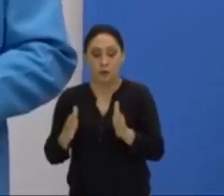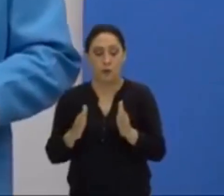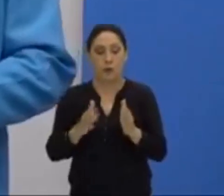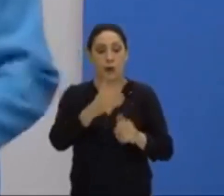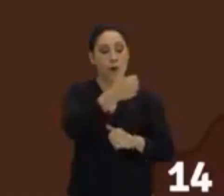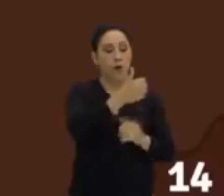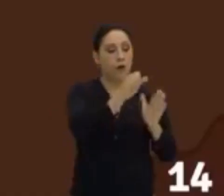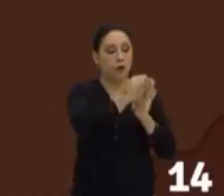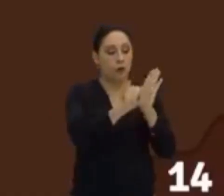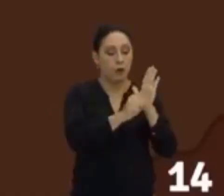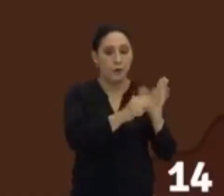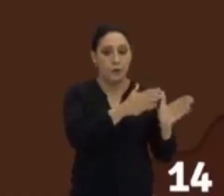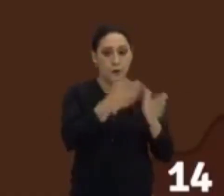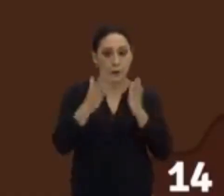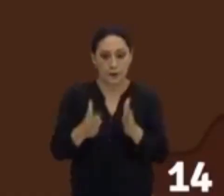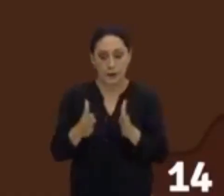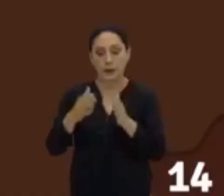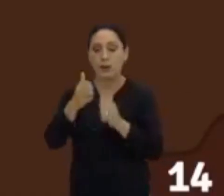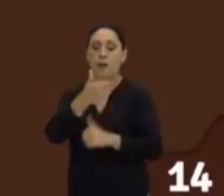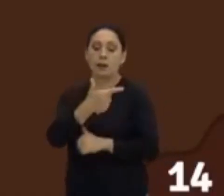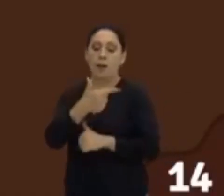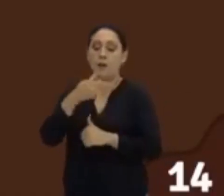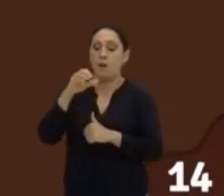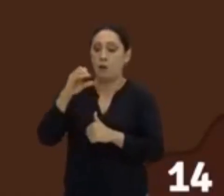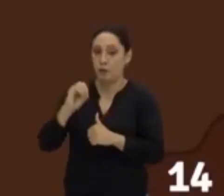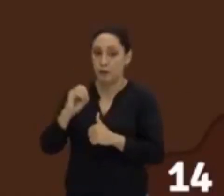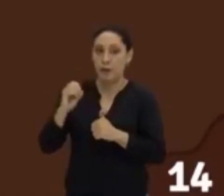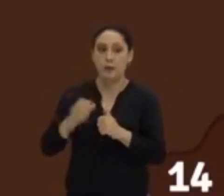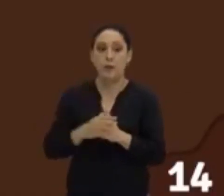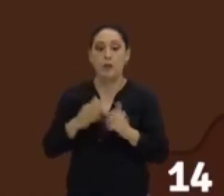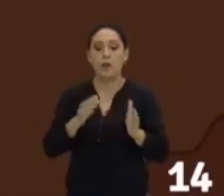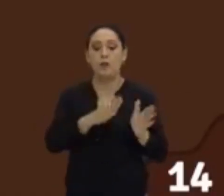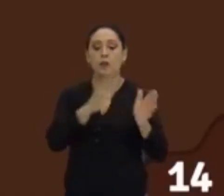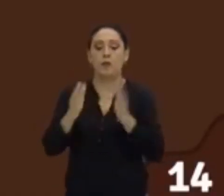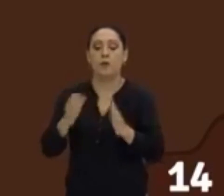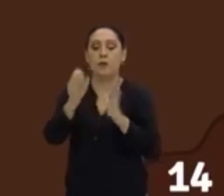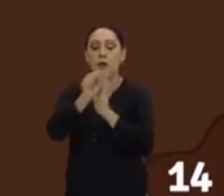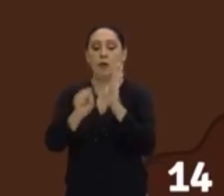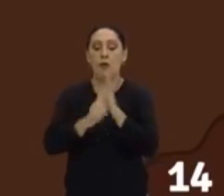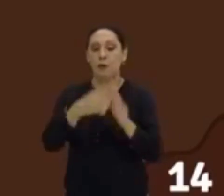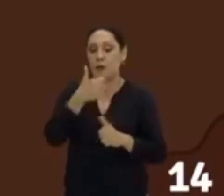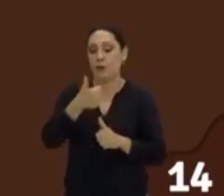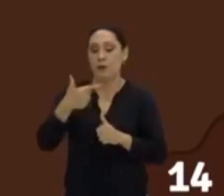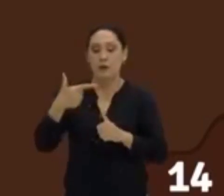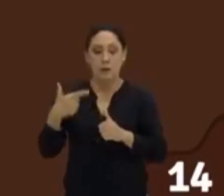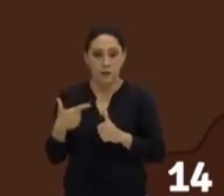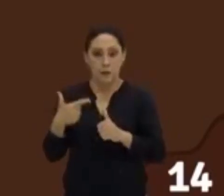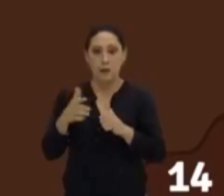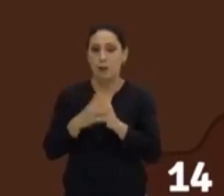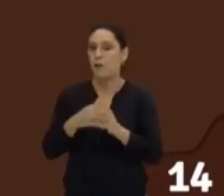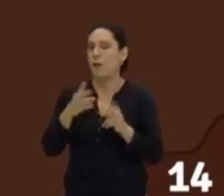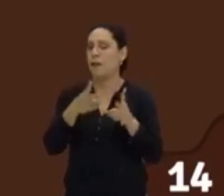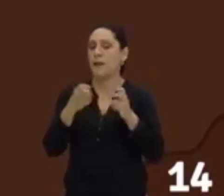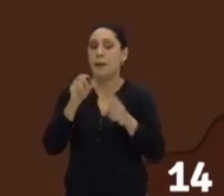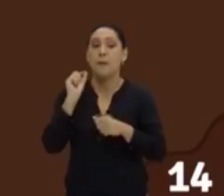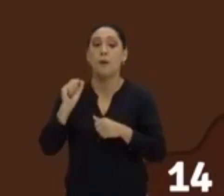século XX. E quando eu chego ao século XX, eu vou perceber que,